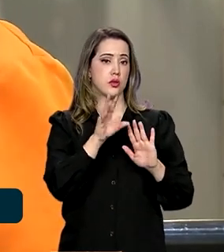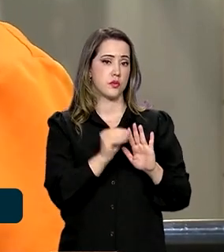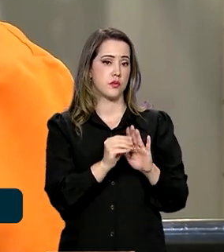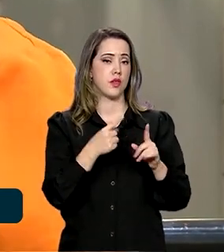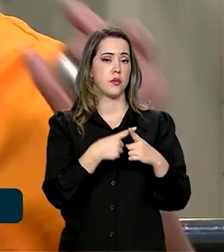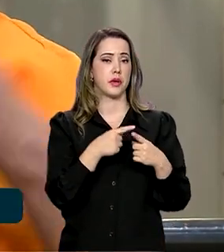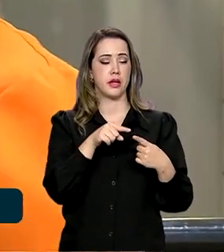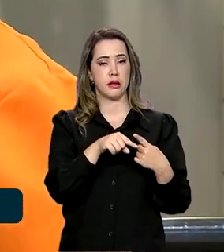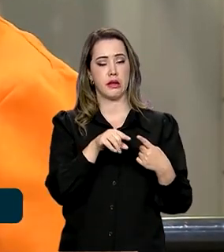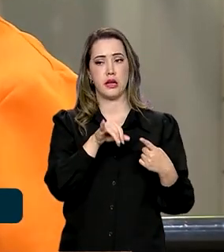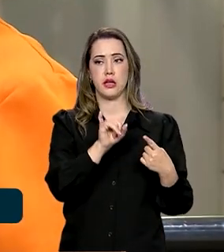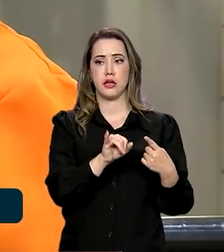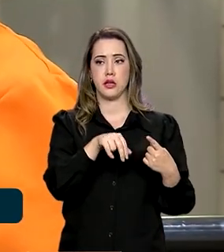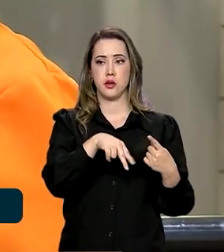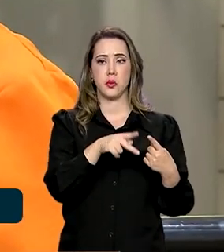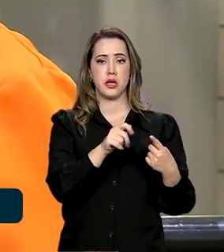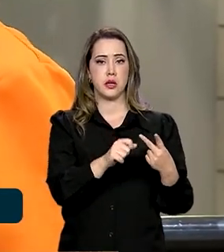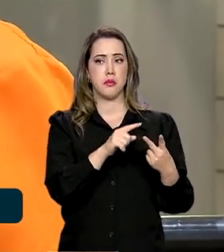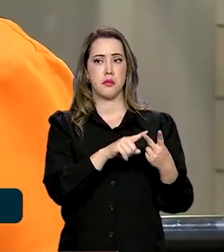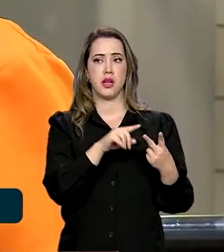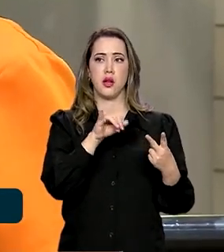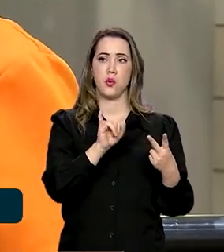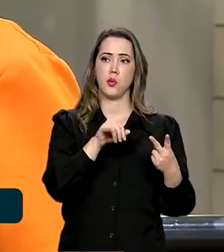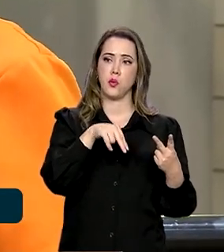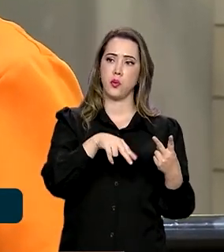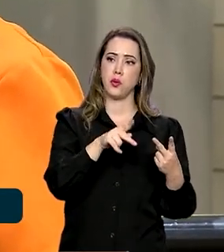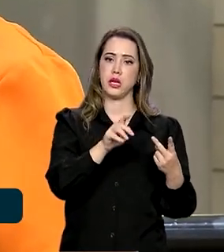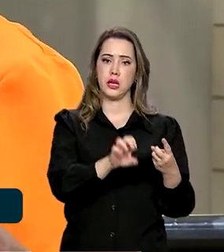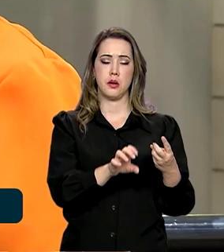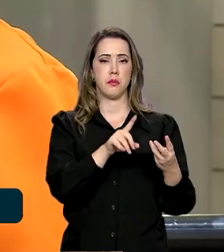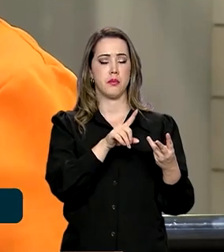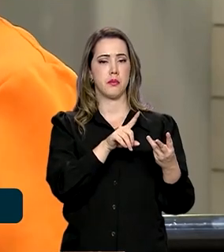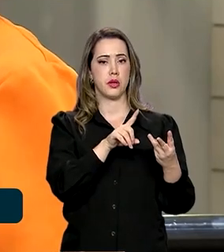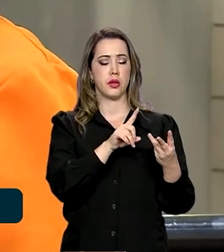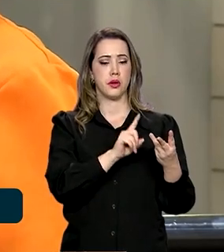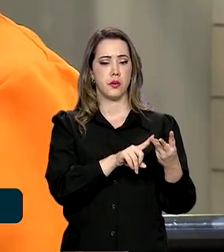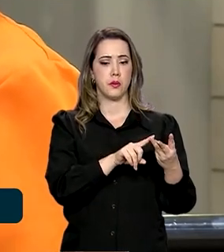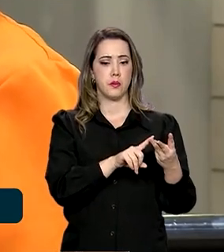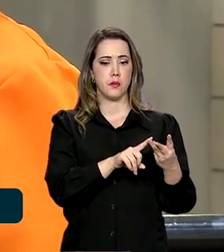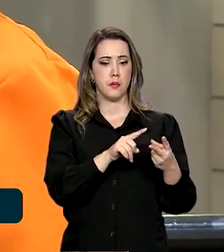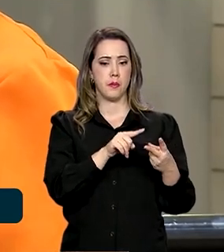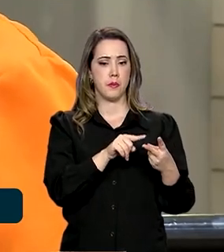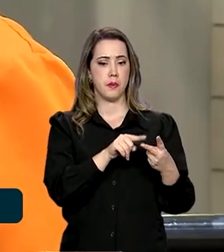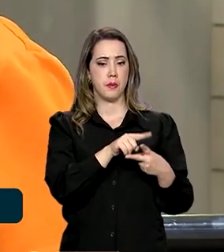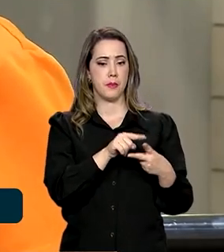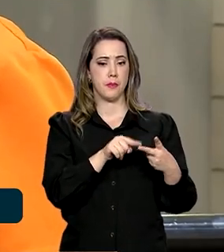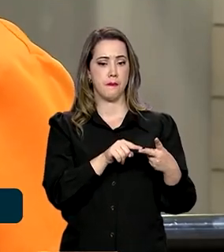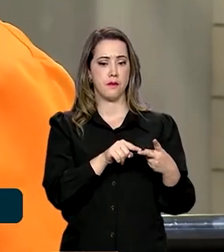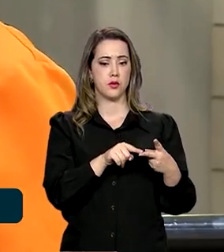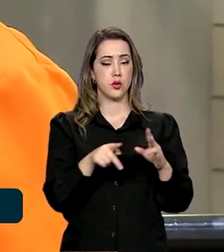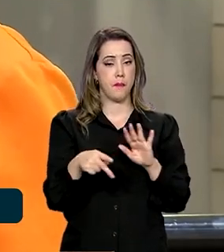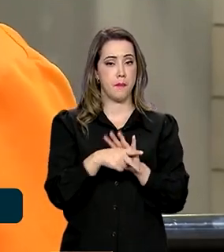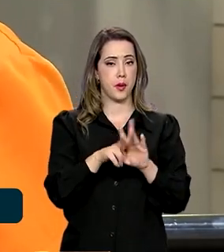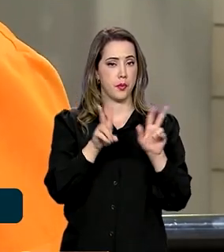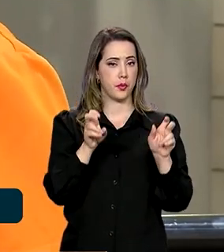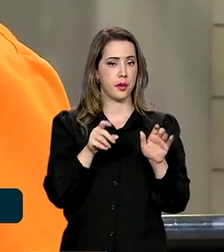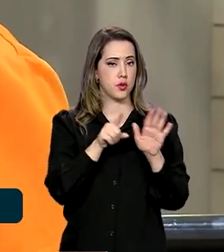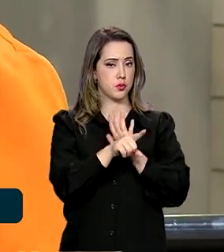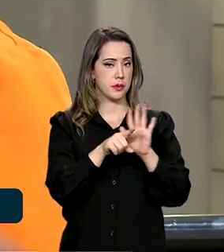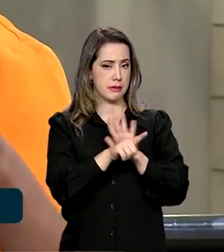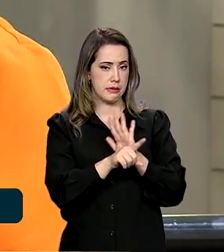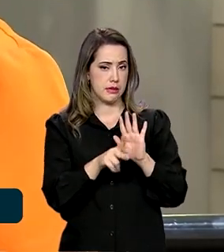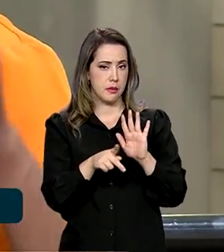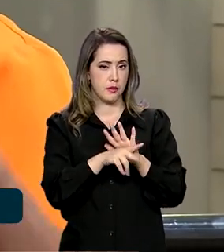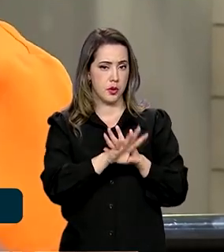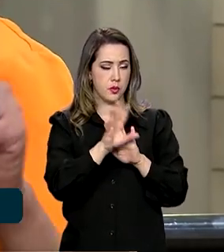INPA, nós temos o INPE também na Amazônia, né, o Instituto de Pesquisa da Amazônia, o Instituto Nacional de Pesquisa da